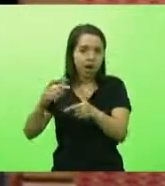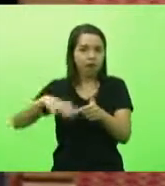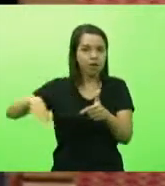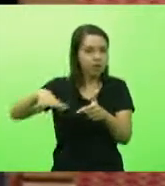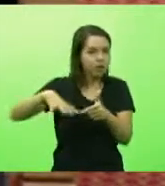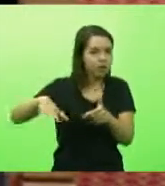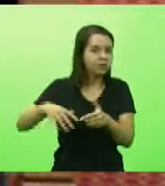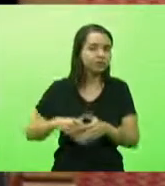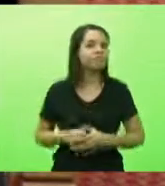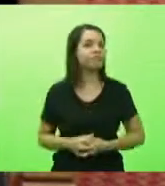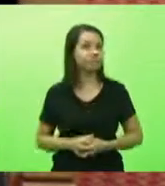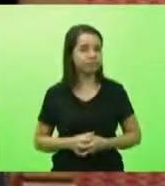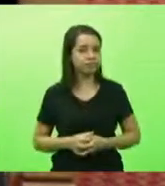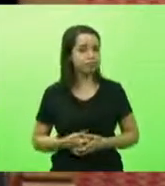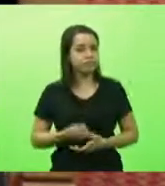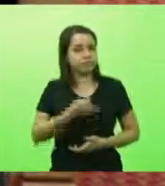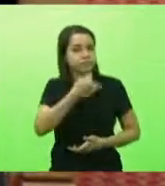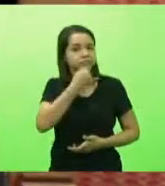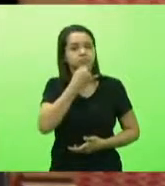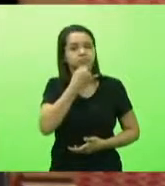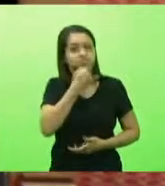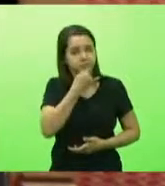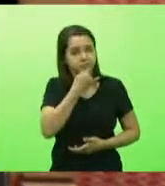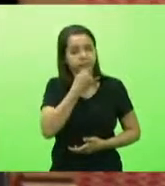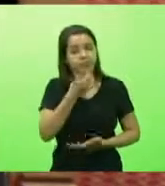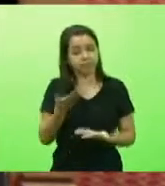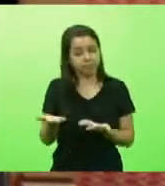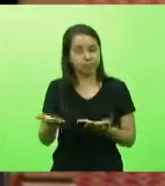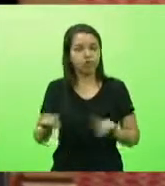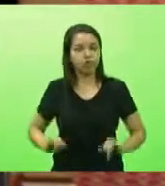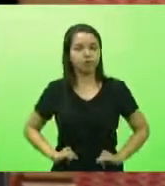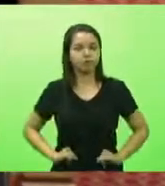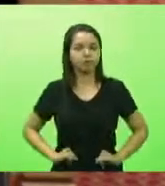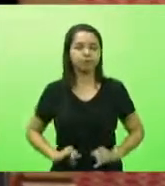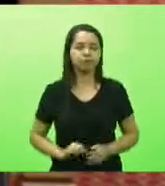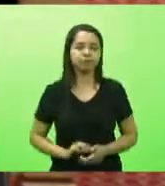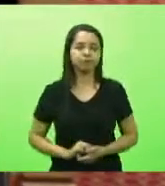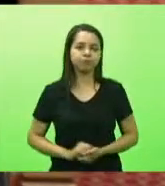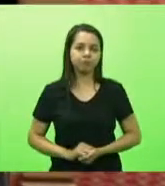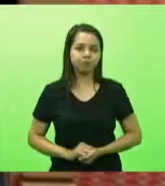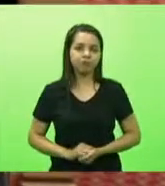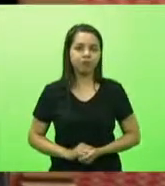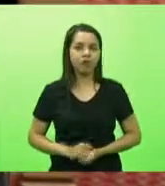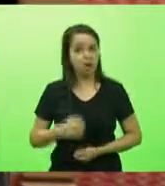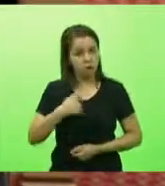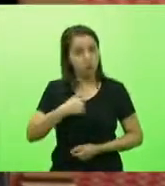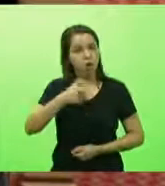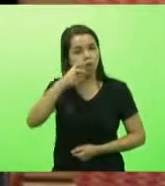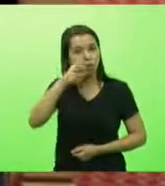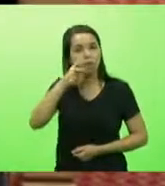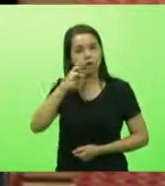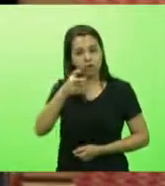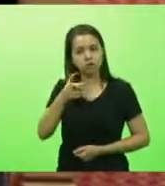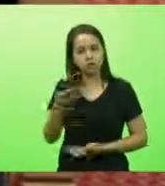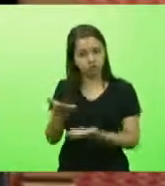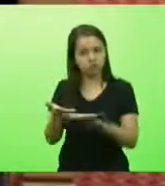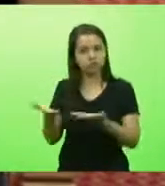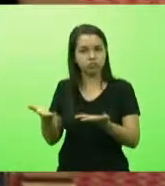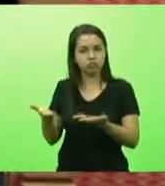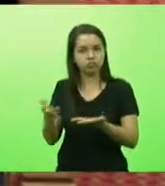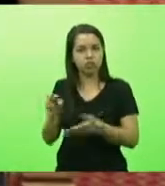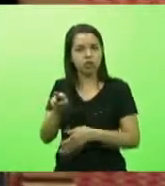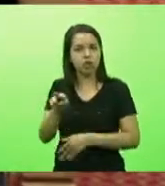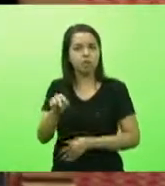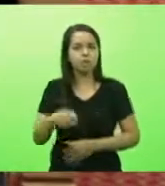e que infelizmente estão sofrendo. Então, tenho acompanhado. Agora,